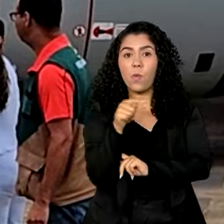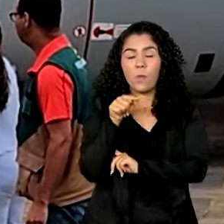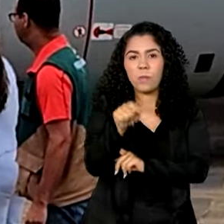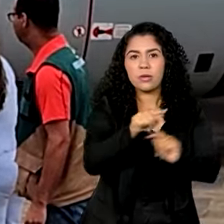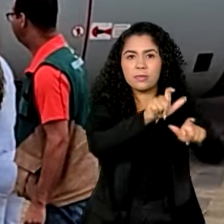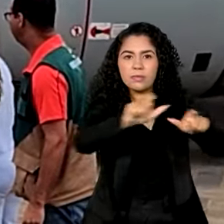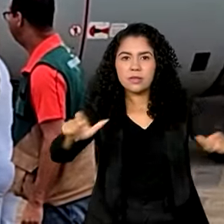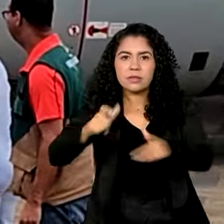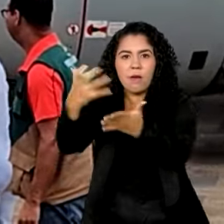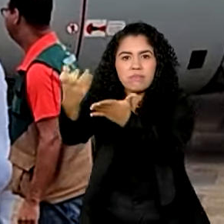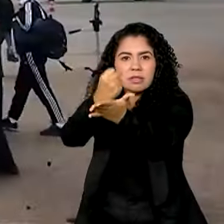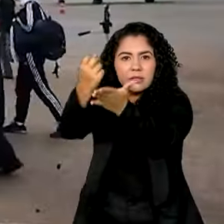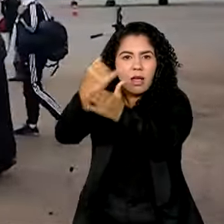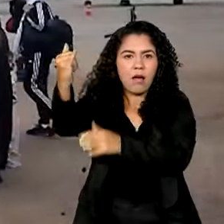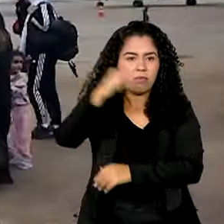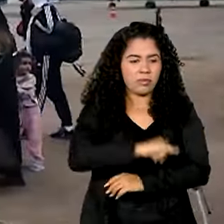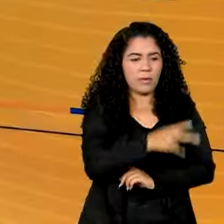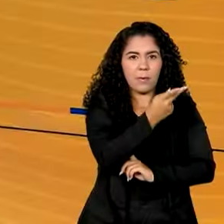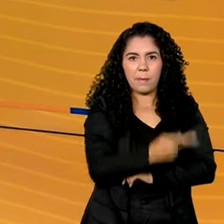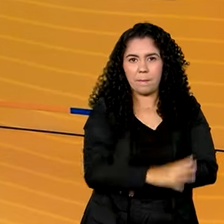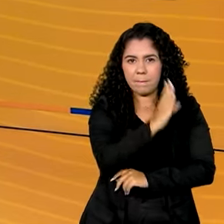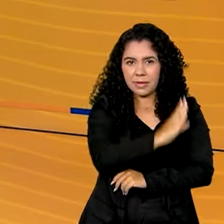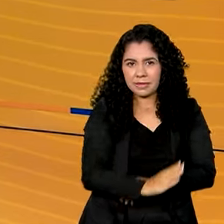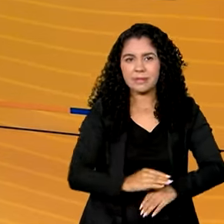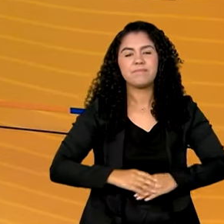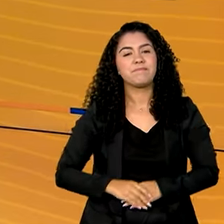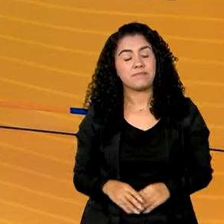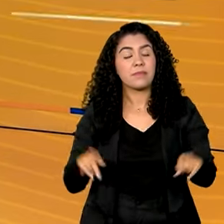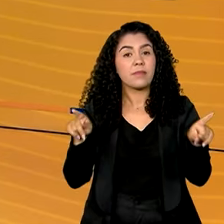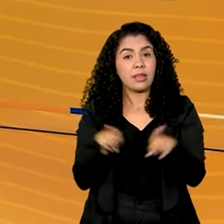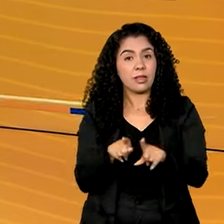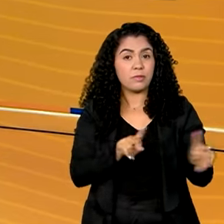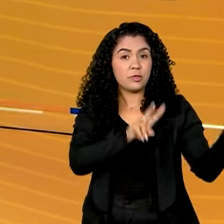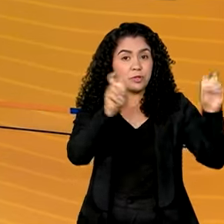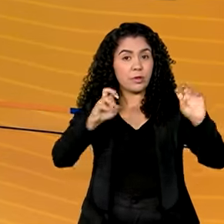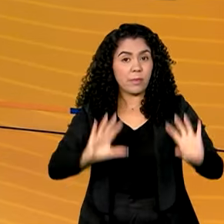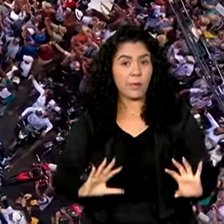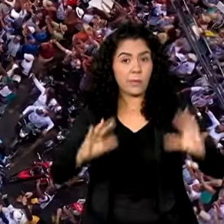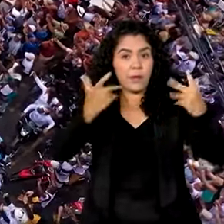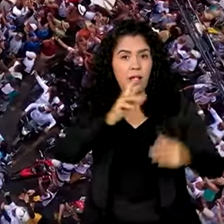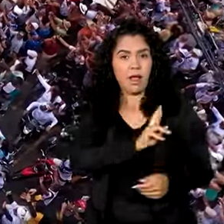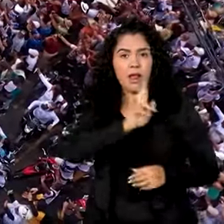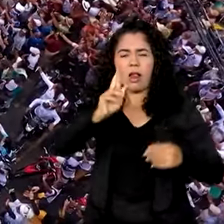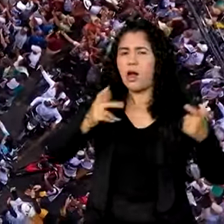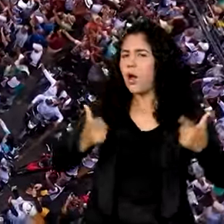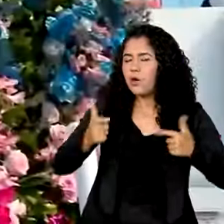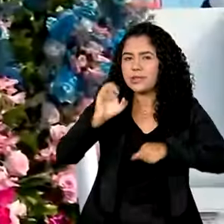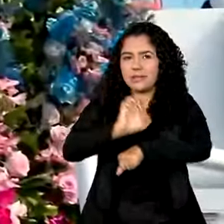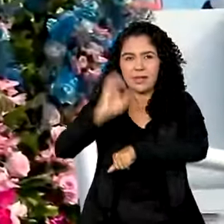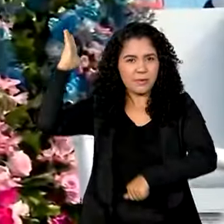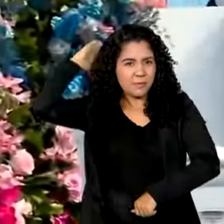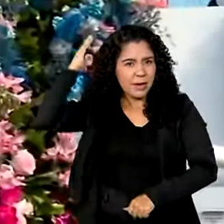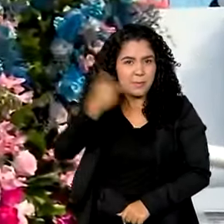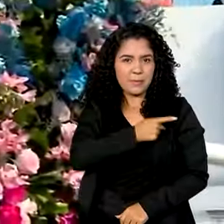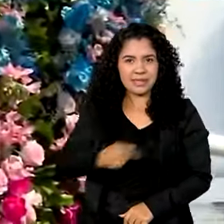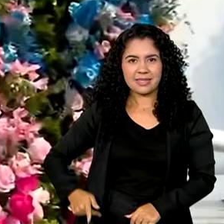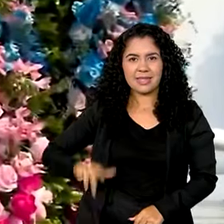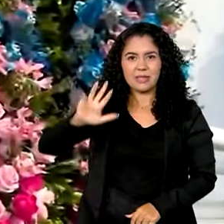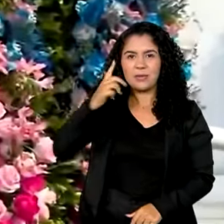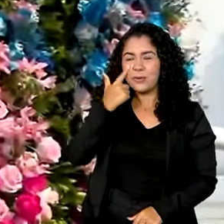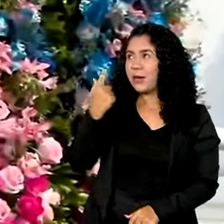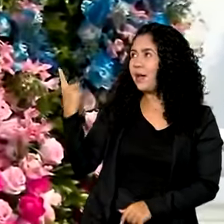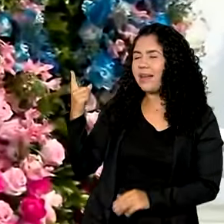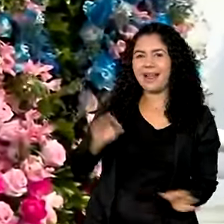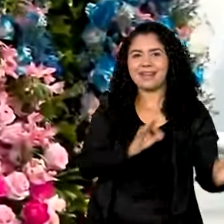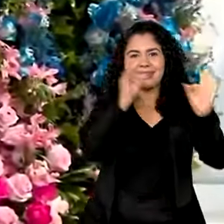repatriados na Operação Raízes do Cedro. Celebração religiosa no Pará. Presidente Lula acompanha a festa